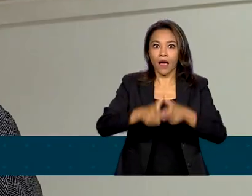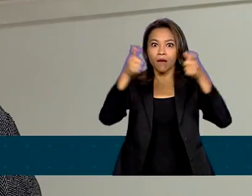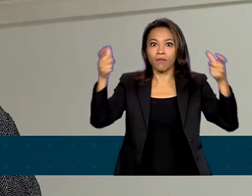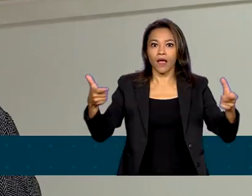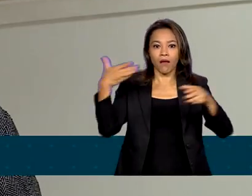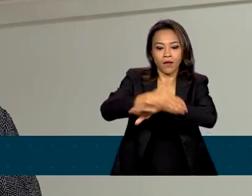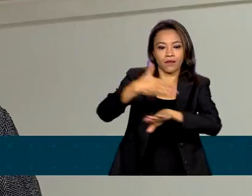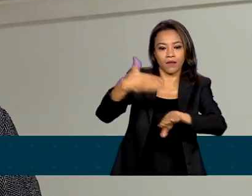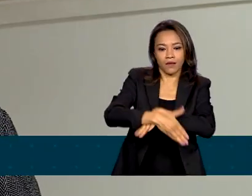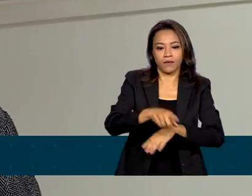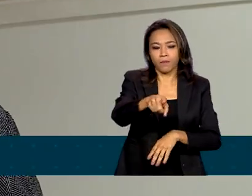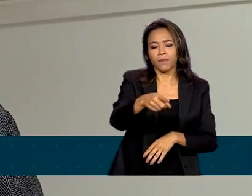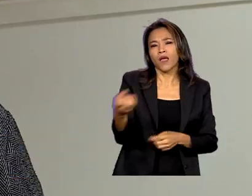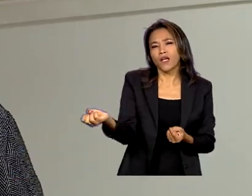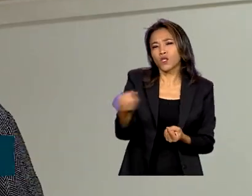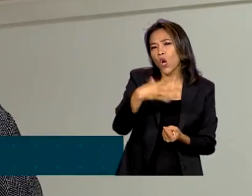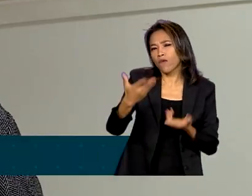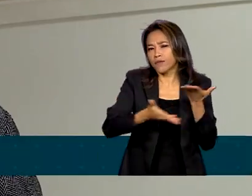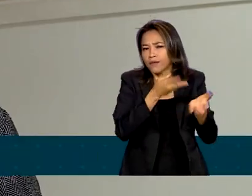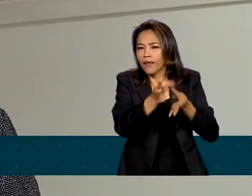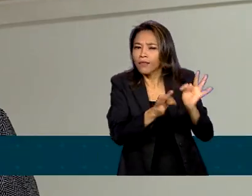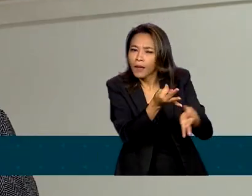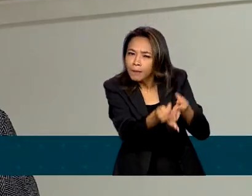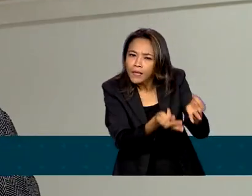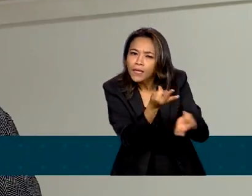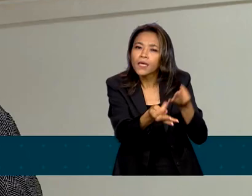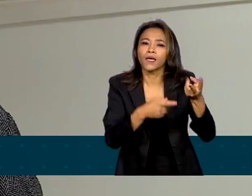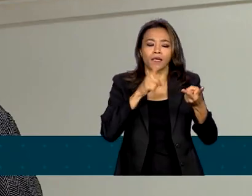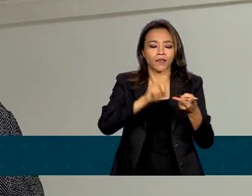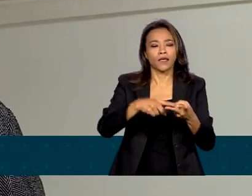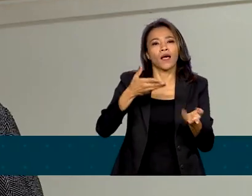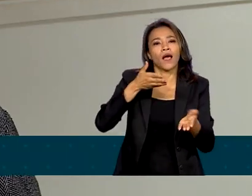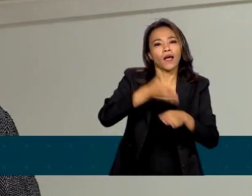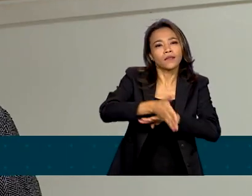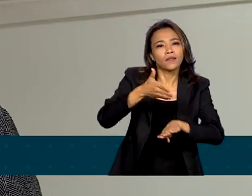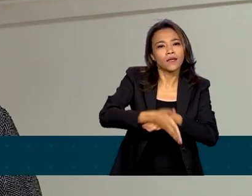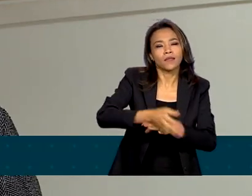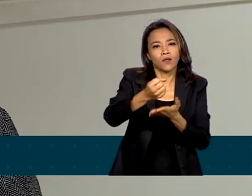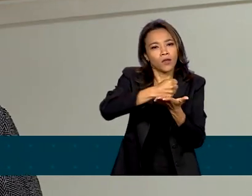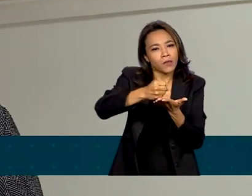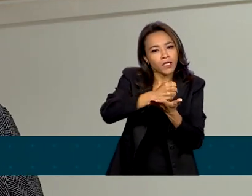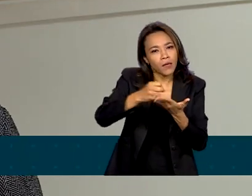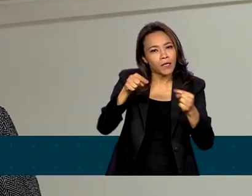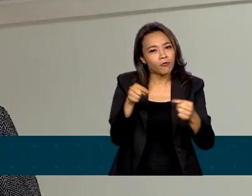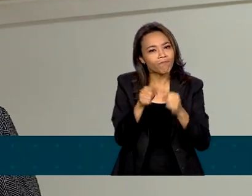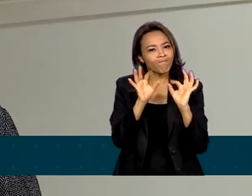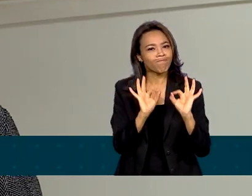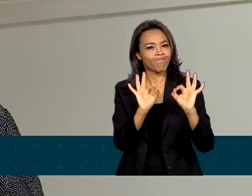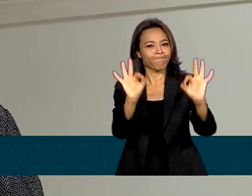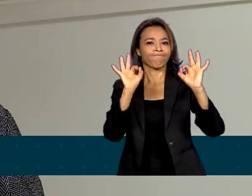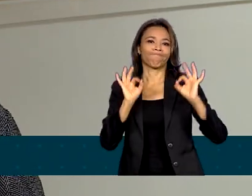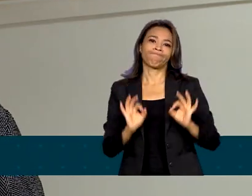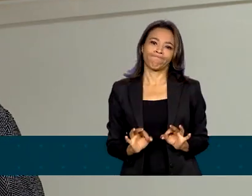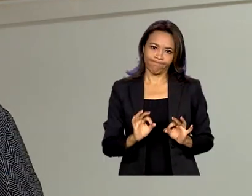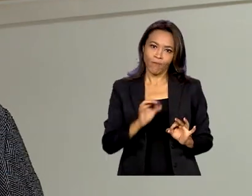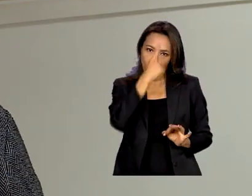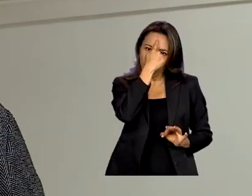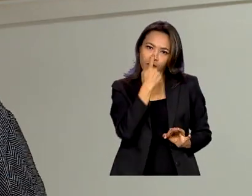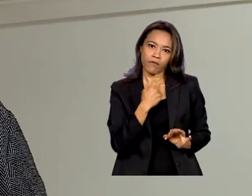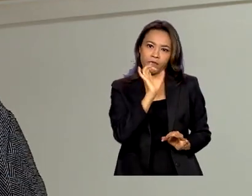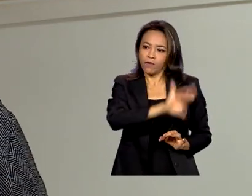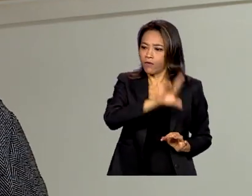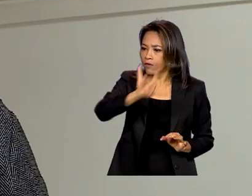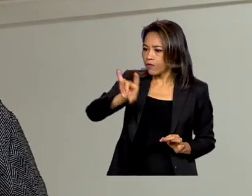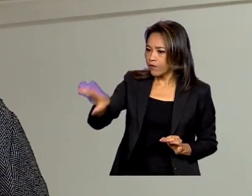O acesso a novas terapias, o acesso a medicamentos adequados, a sua condição. Então,